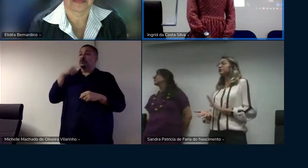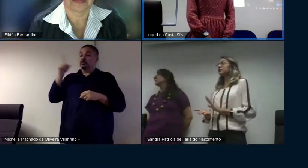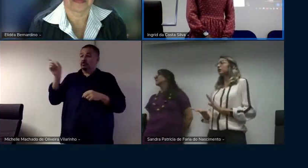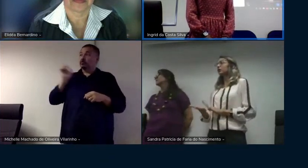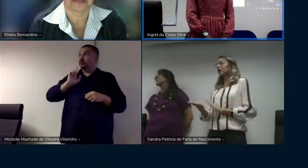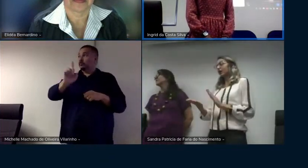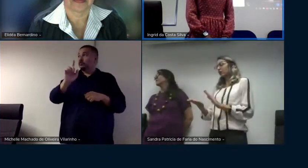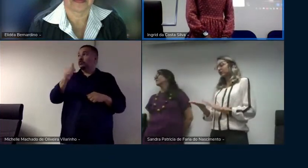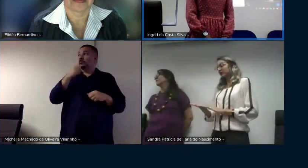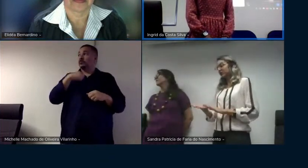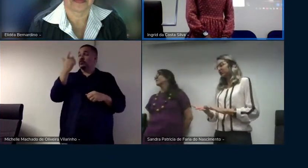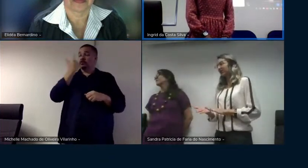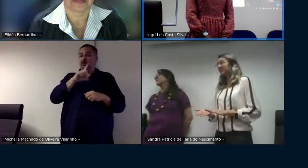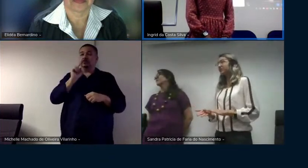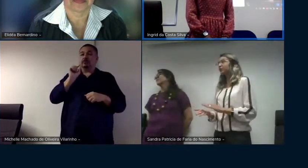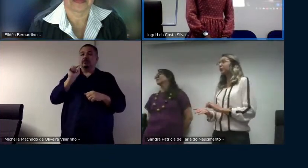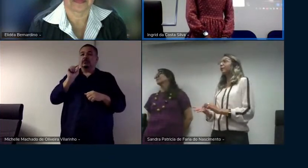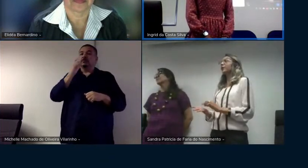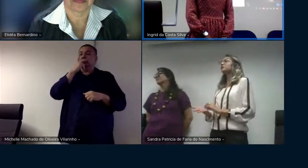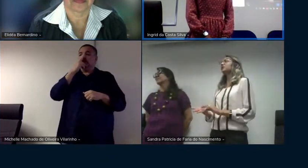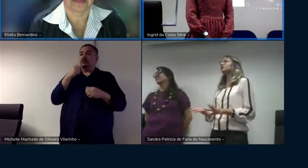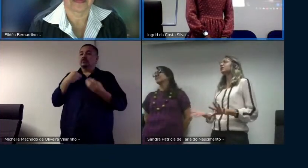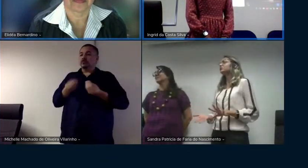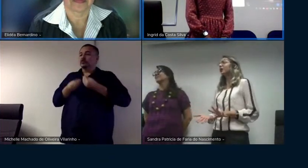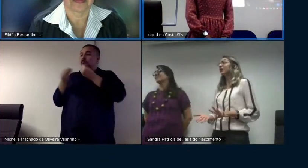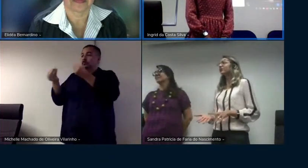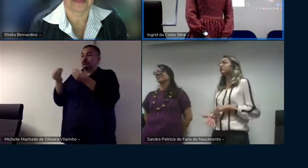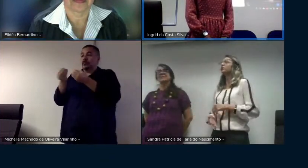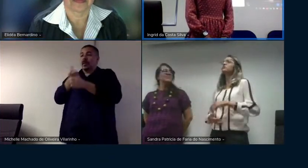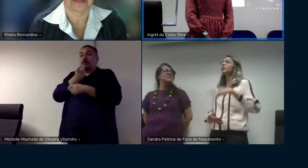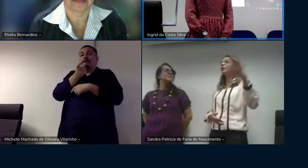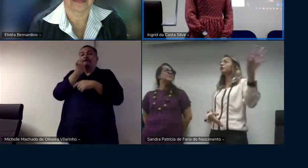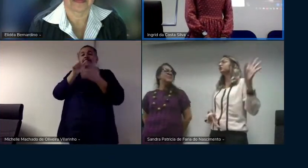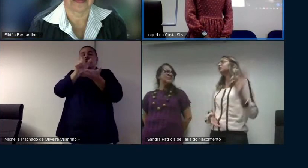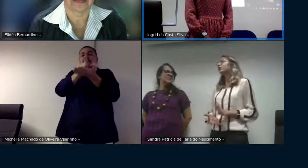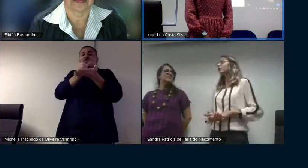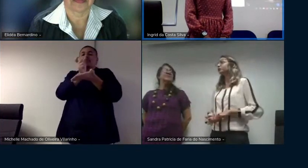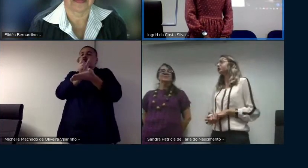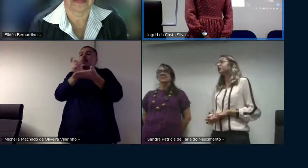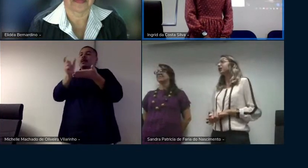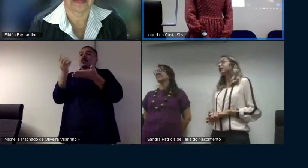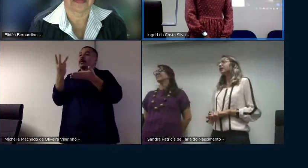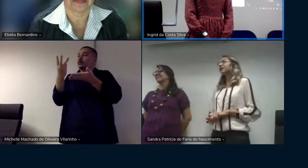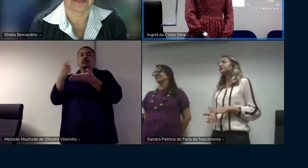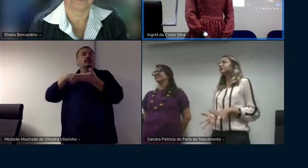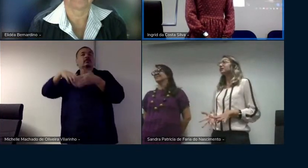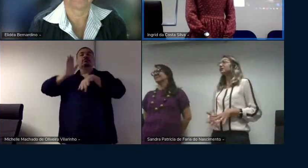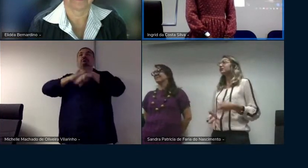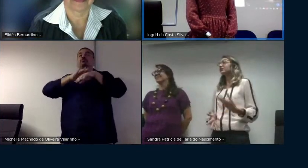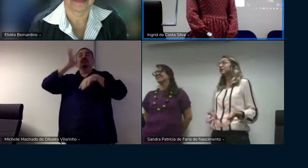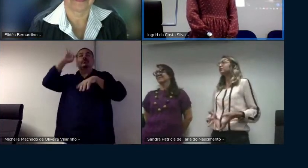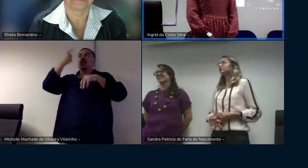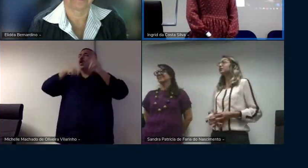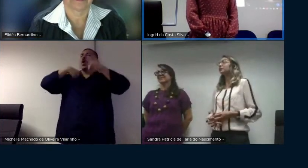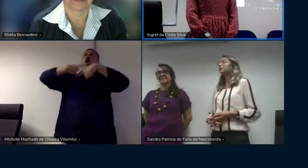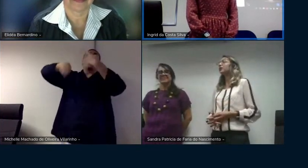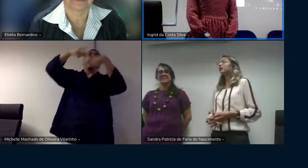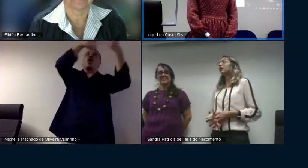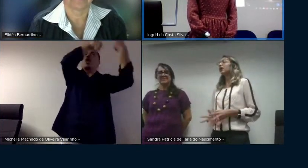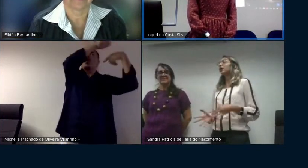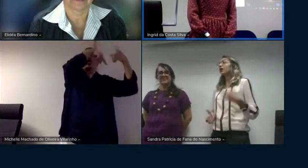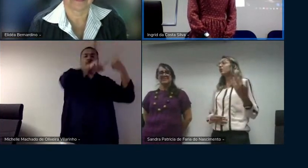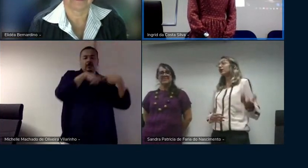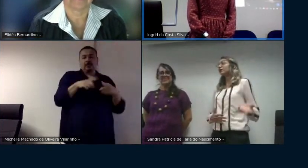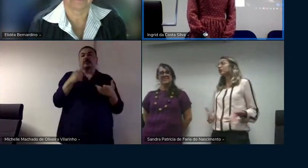você só você só é como se a gente desse um papel escrito três palavras com esse papel você vai longe e é assim que você vai